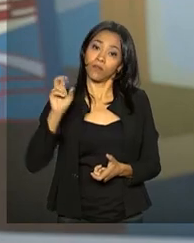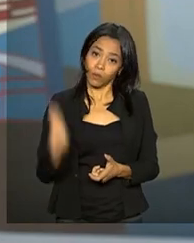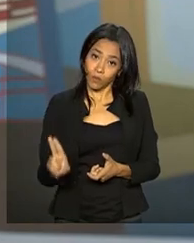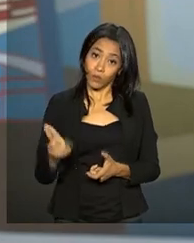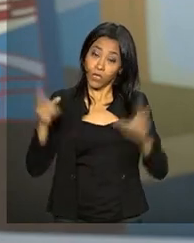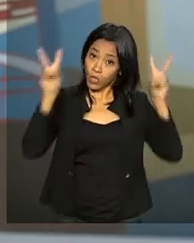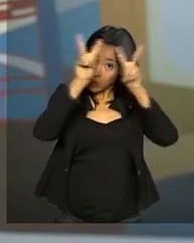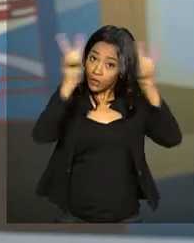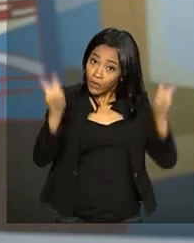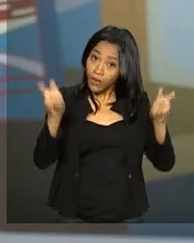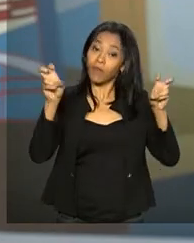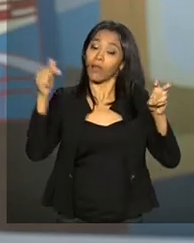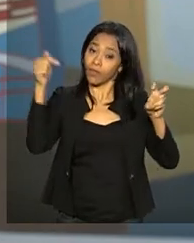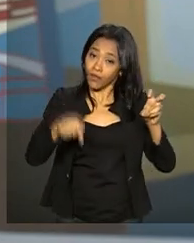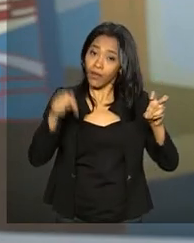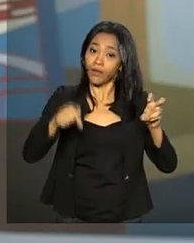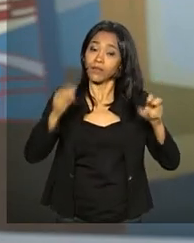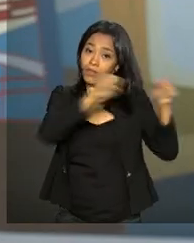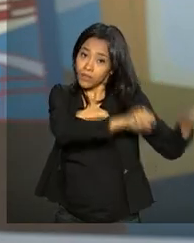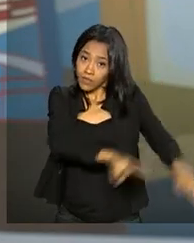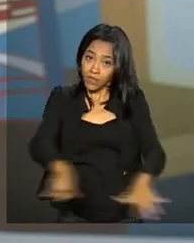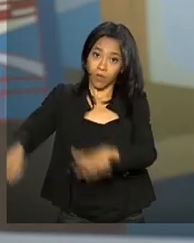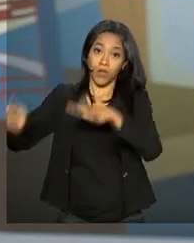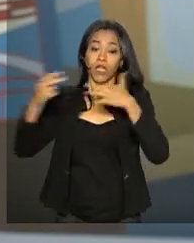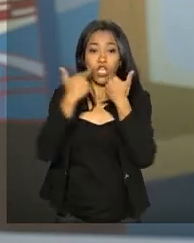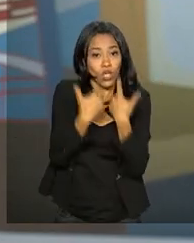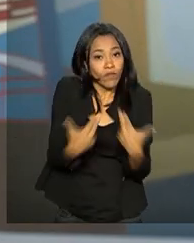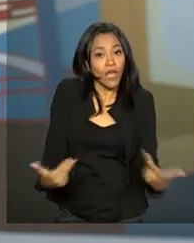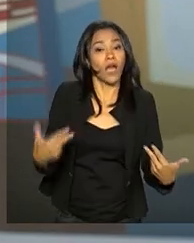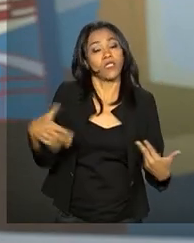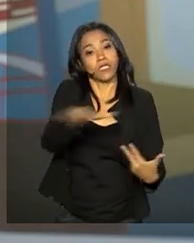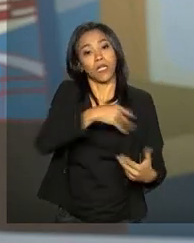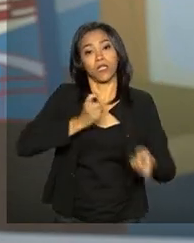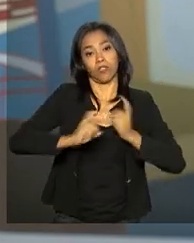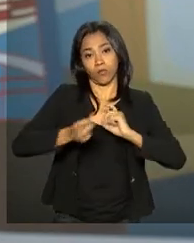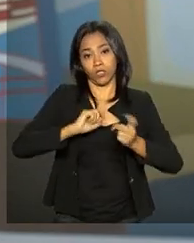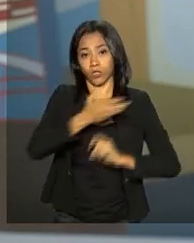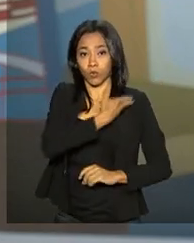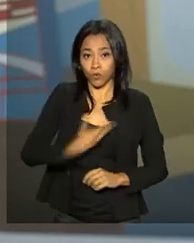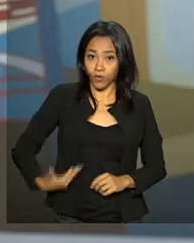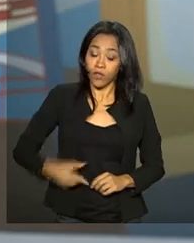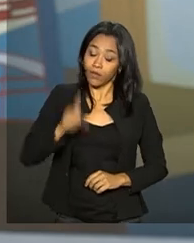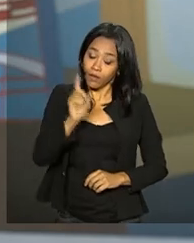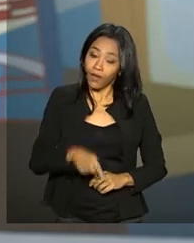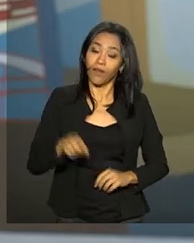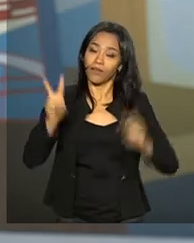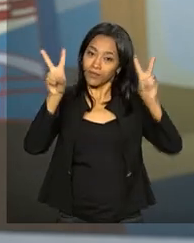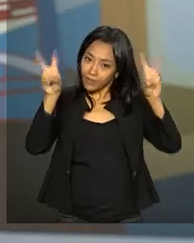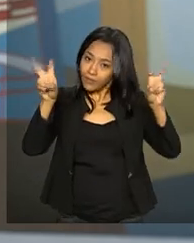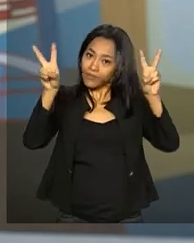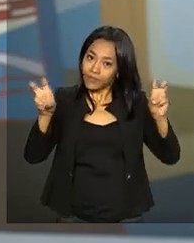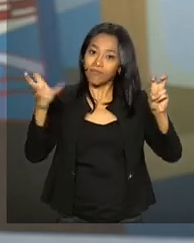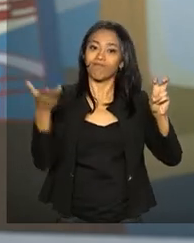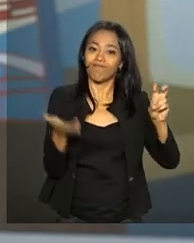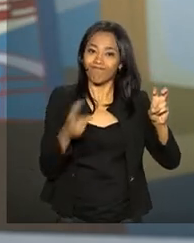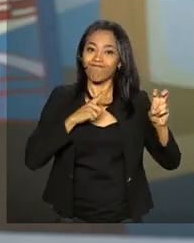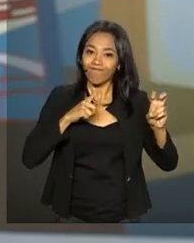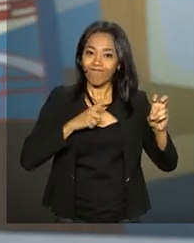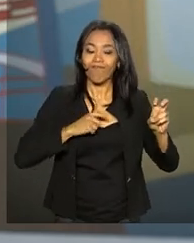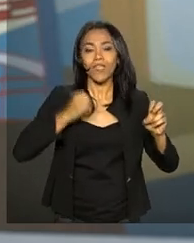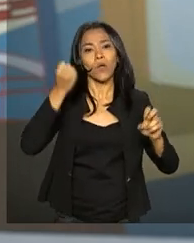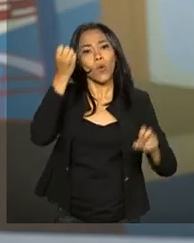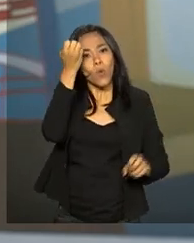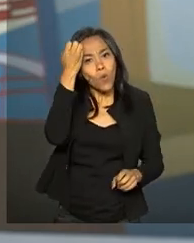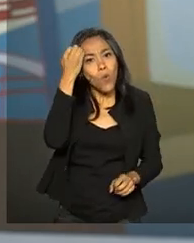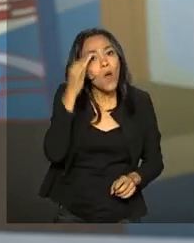tema desta edição da Semana de Inovação em Gestão Pública é Serviço Público para o Futuro. Serão quatro